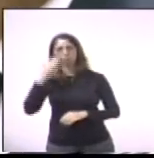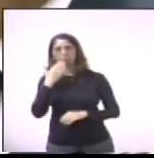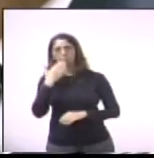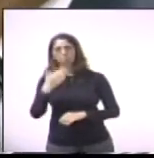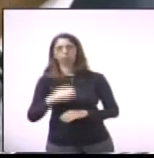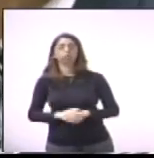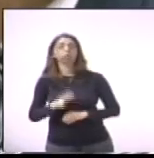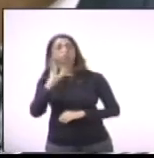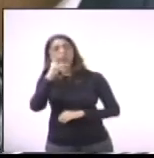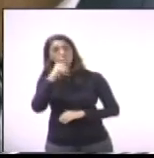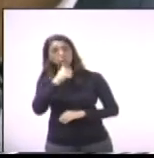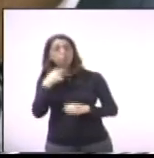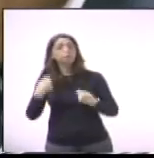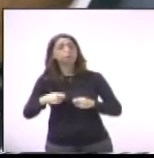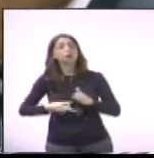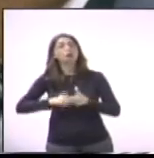pedido.